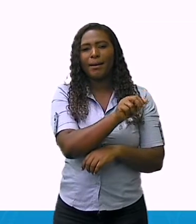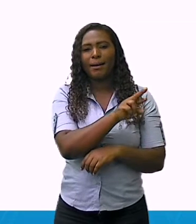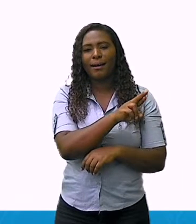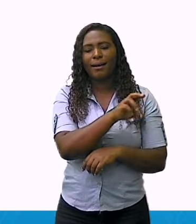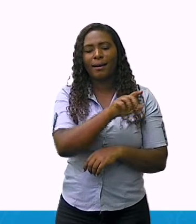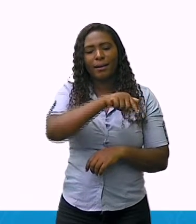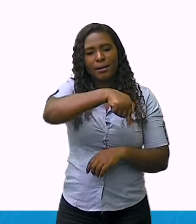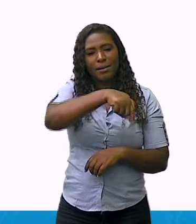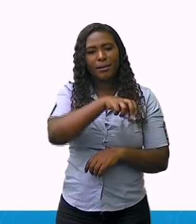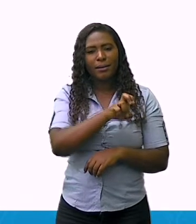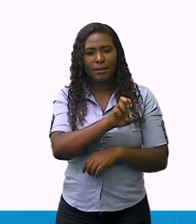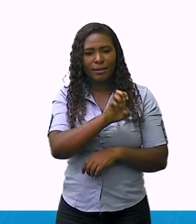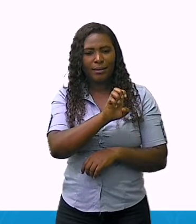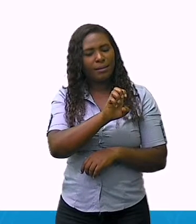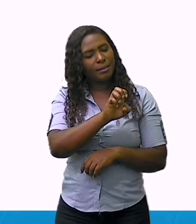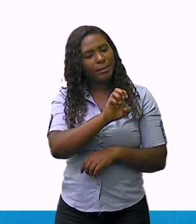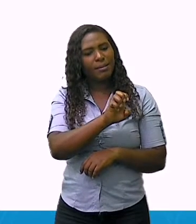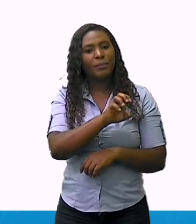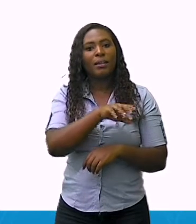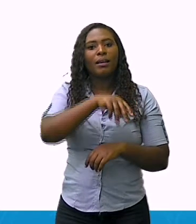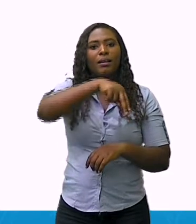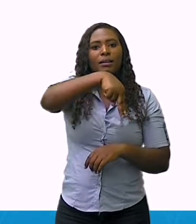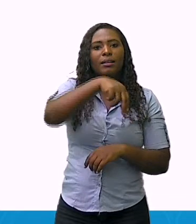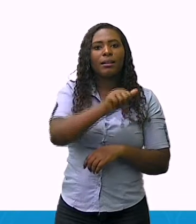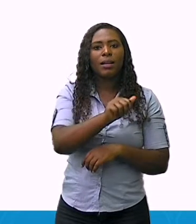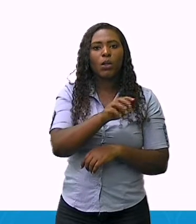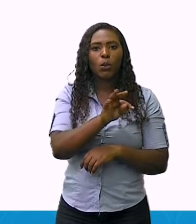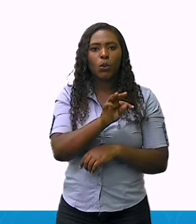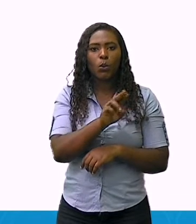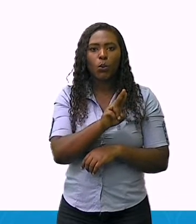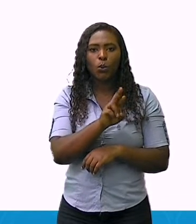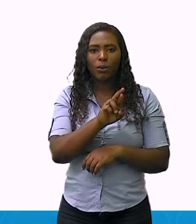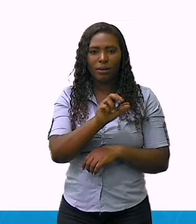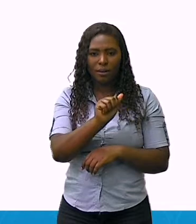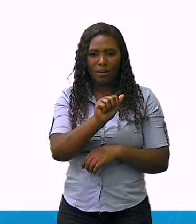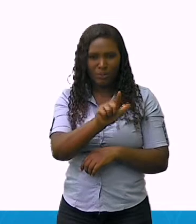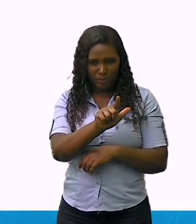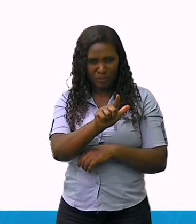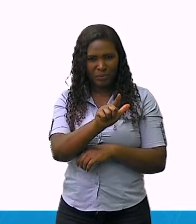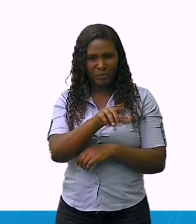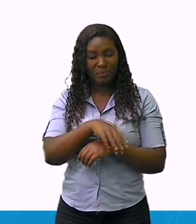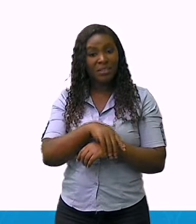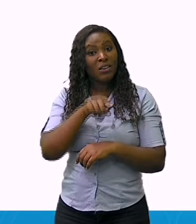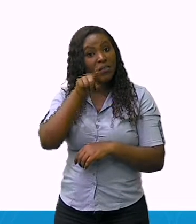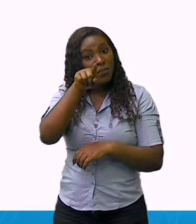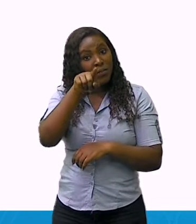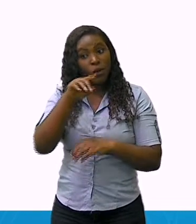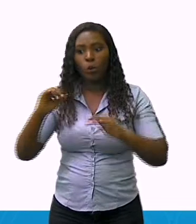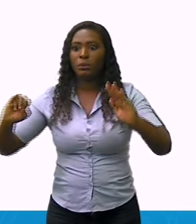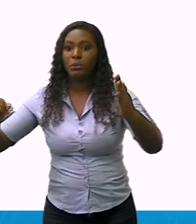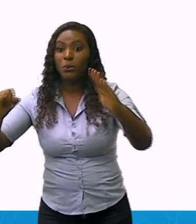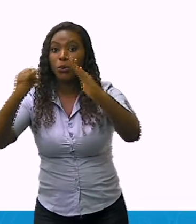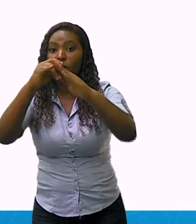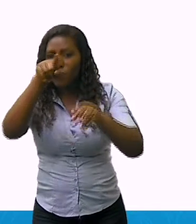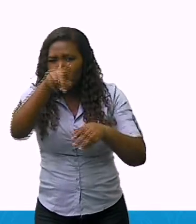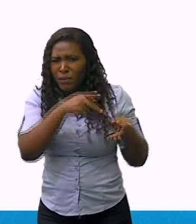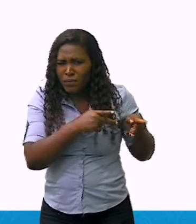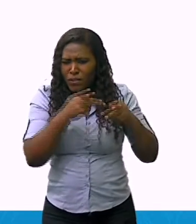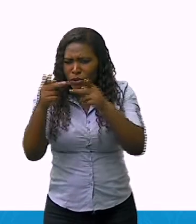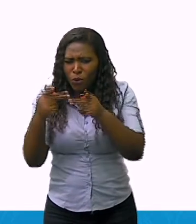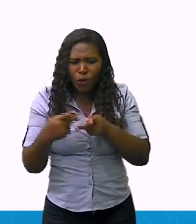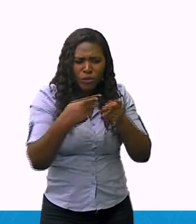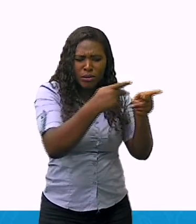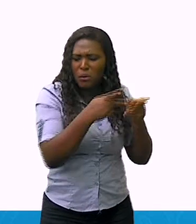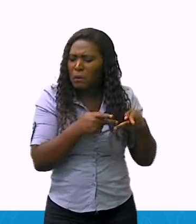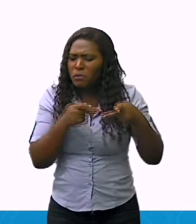Ibituruna. Você já foi em algum destes locais? Caso ainda não conheça, esta será uma